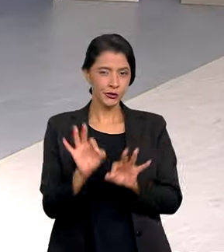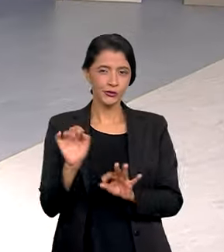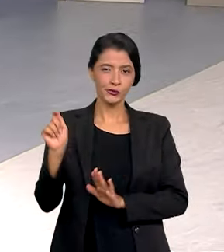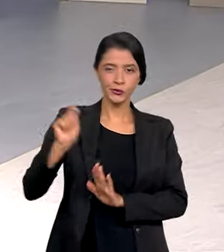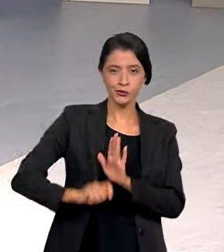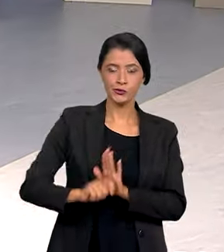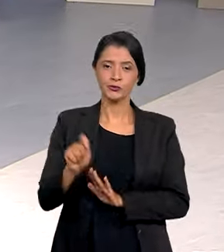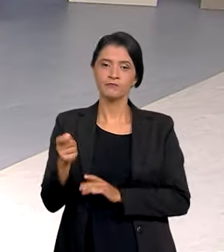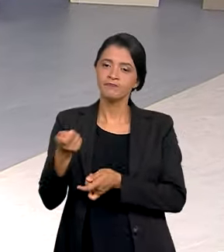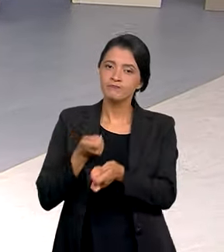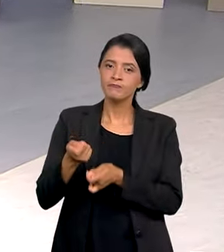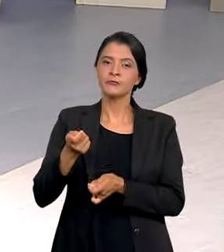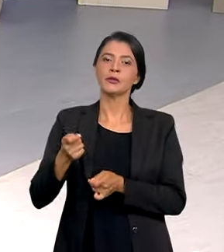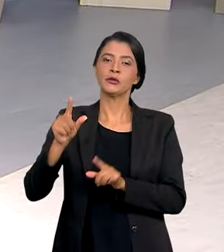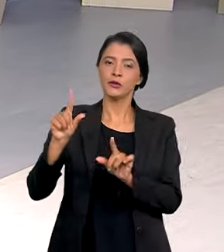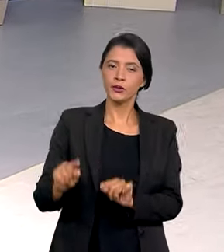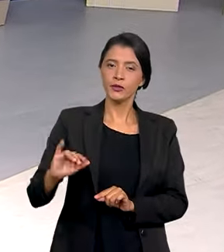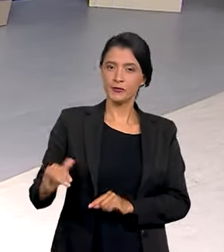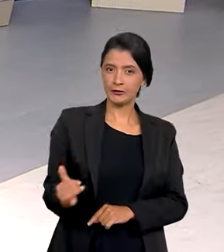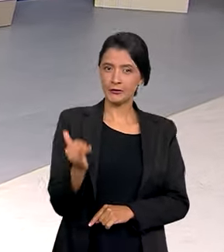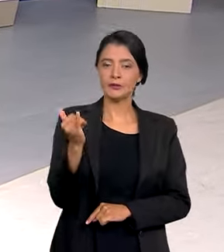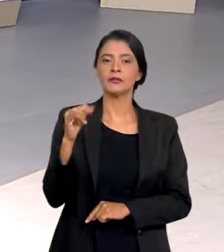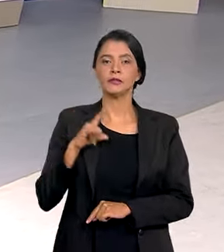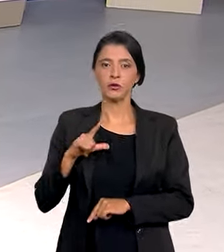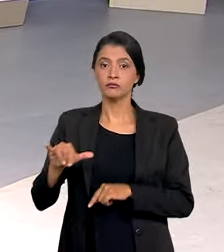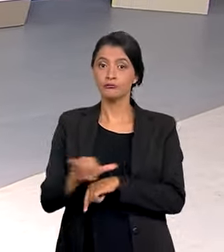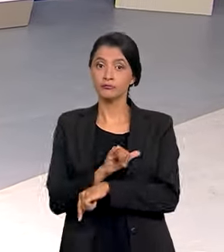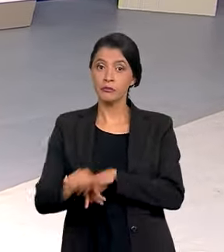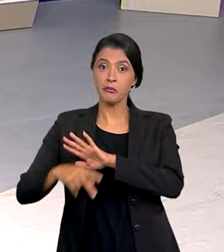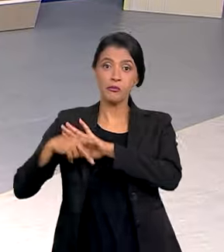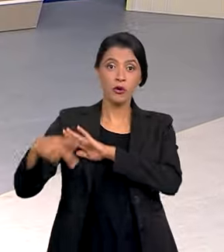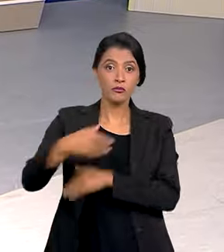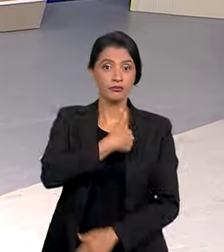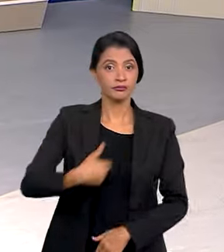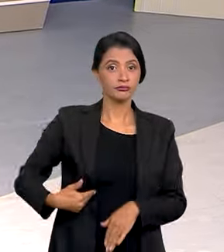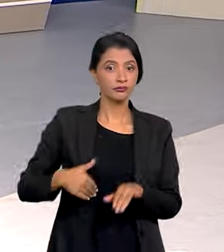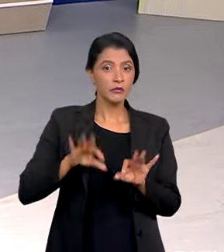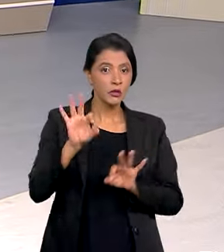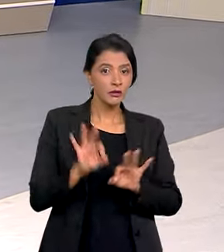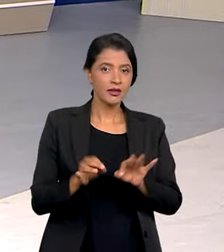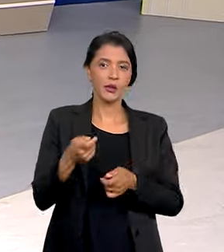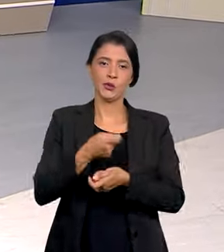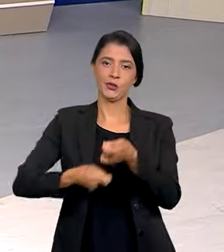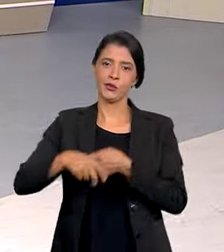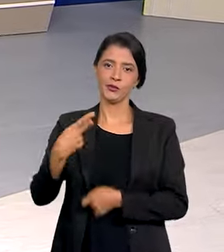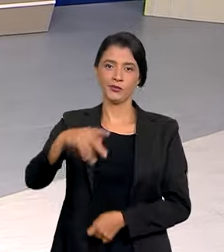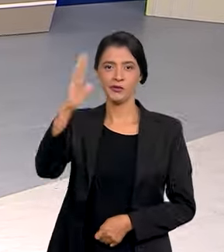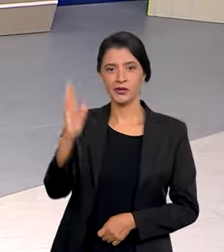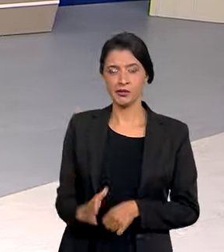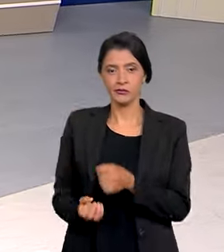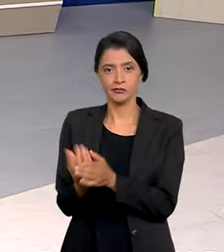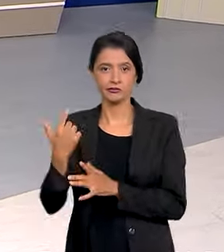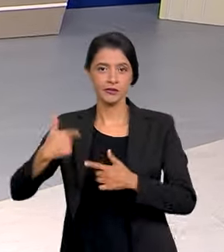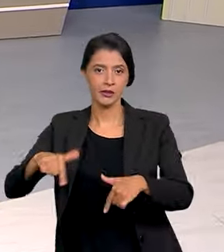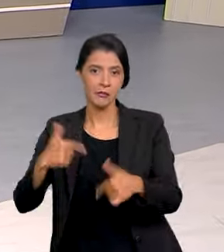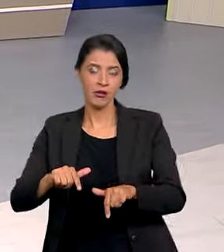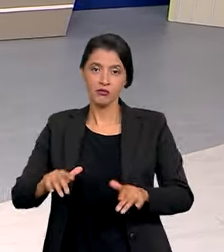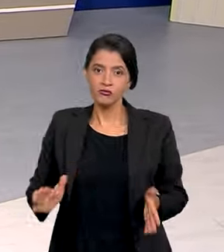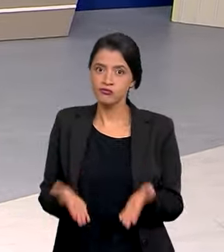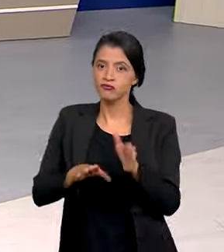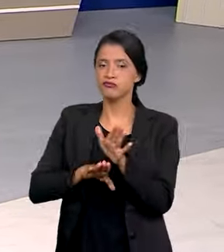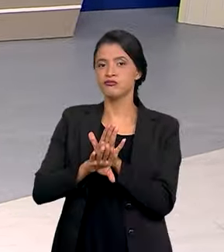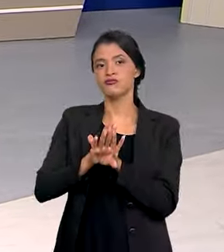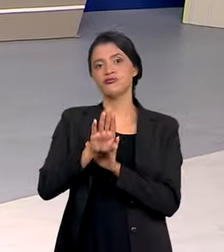Reformas, ajuste fiscal, controle da inflação. Medidas do governo para remodelar a economia do Brasil, gerar